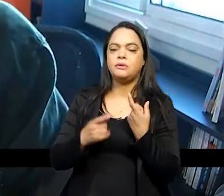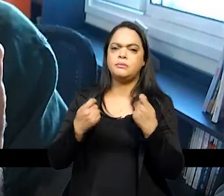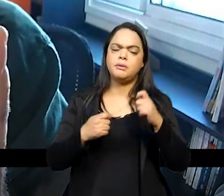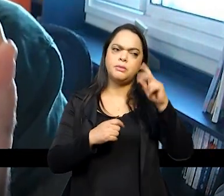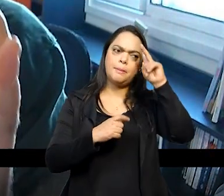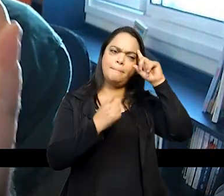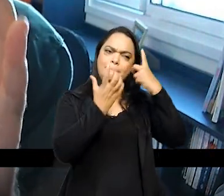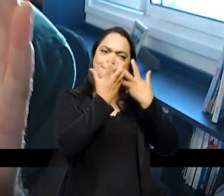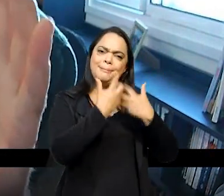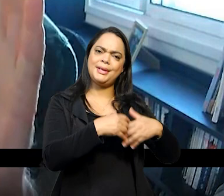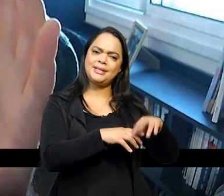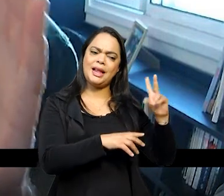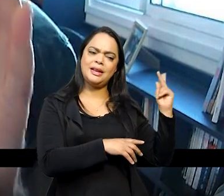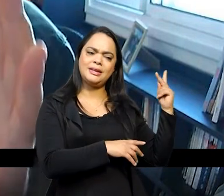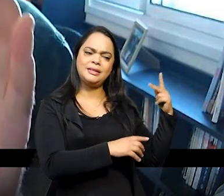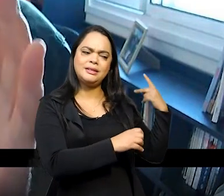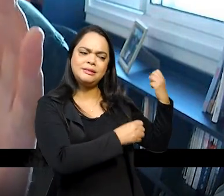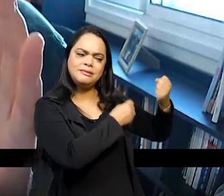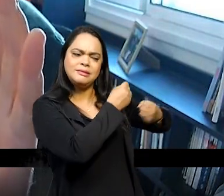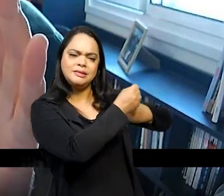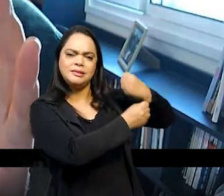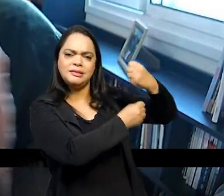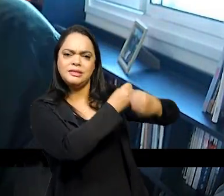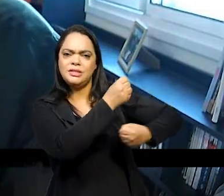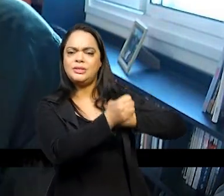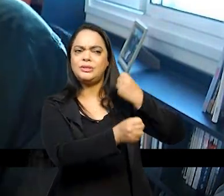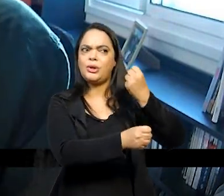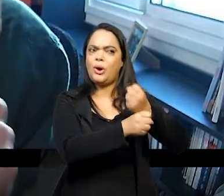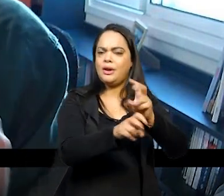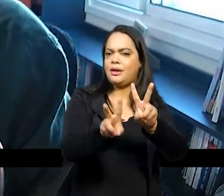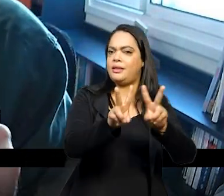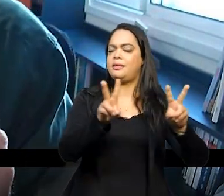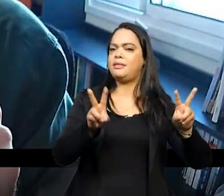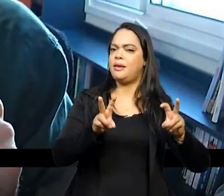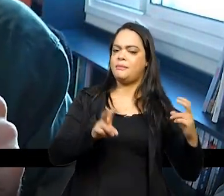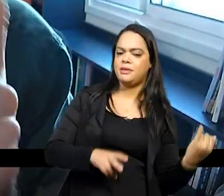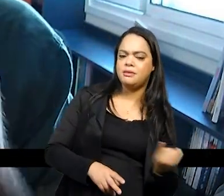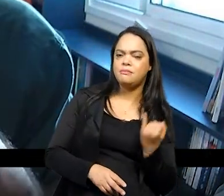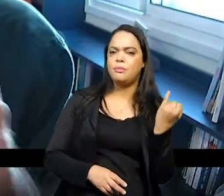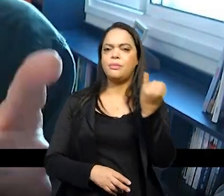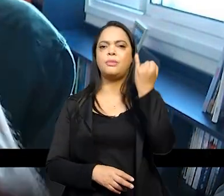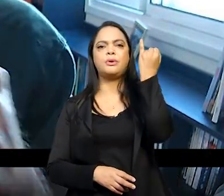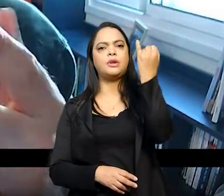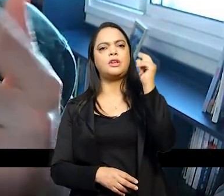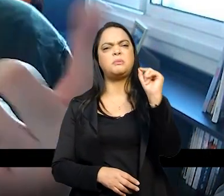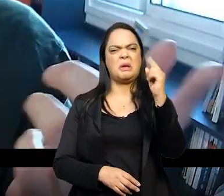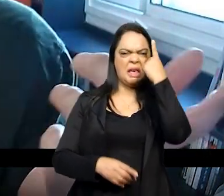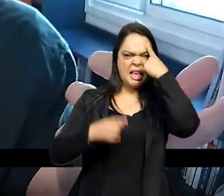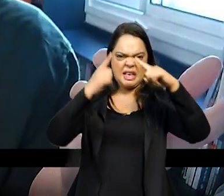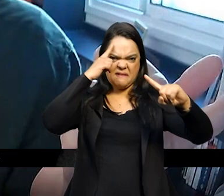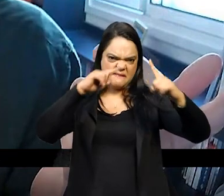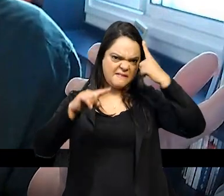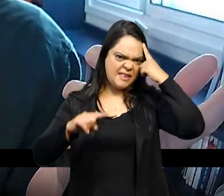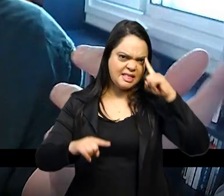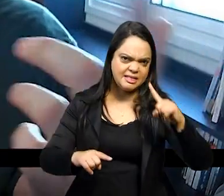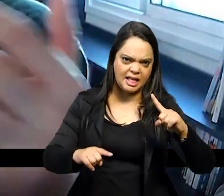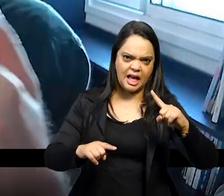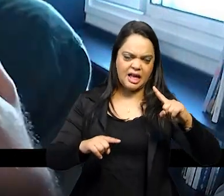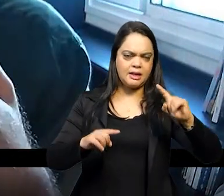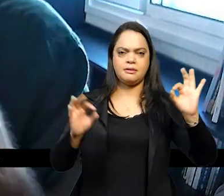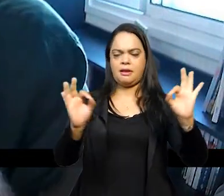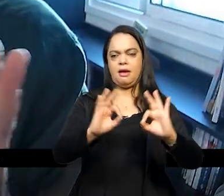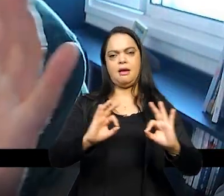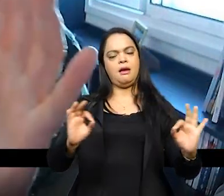historicamente né esses grandes temas mas para jamais inventar e forçar a barra de uma história